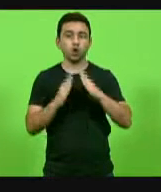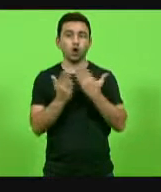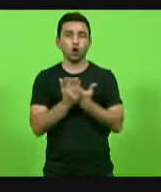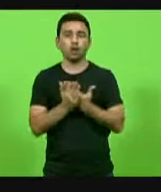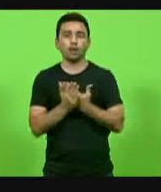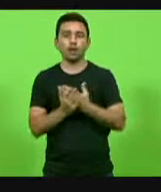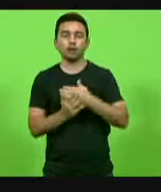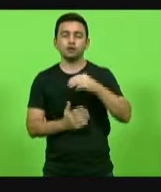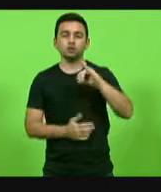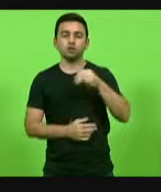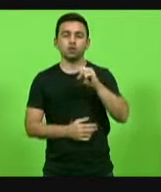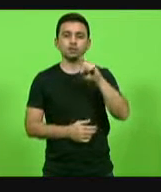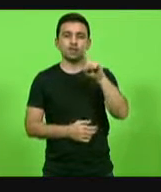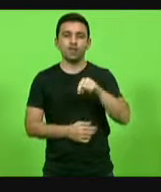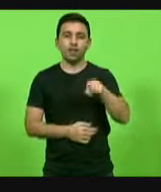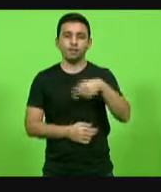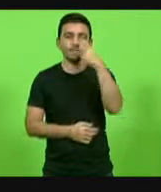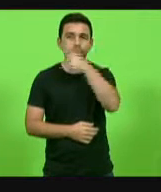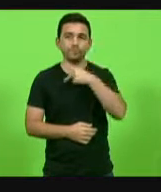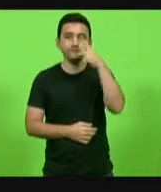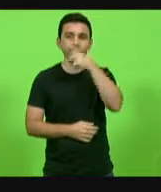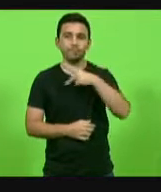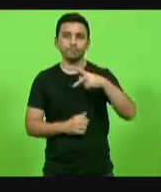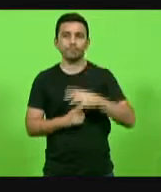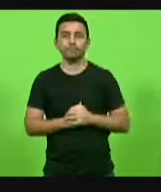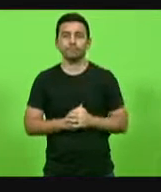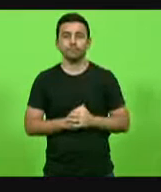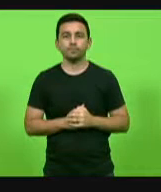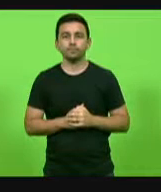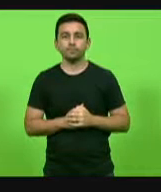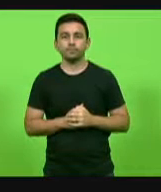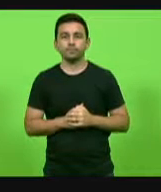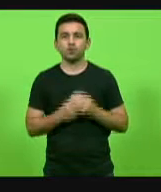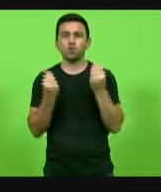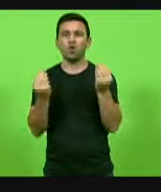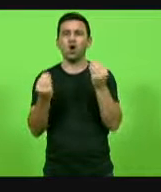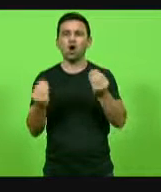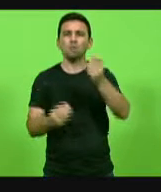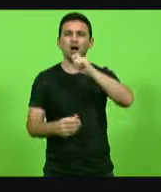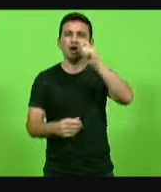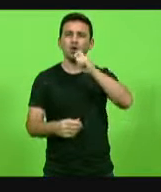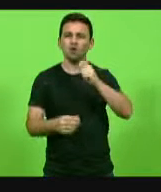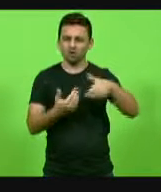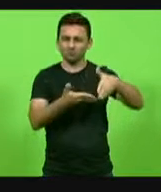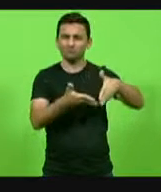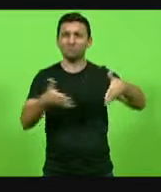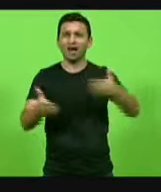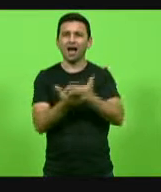de Palhoça, fumando maconha durante a aula.